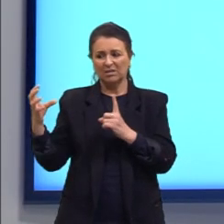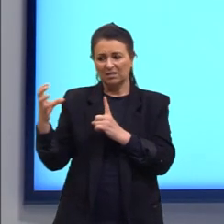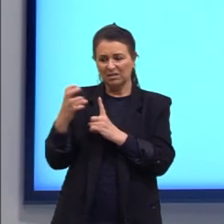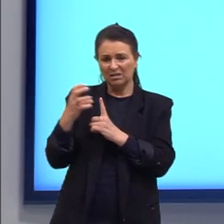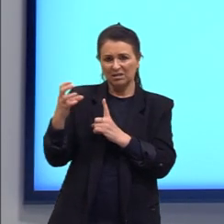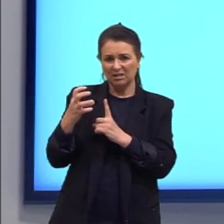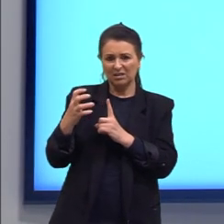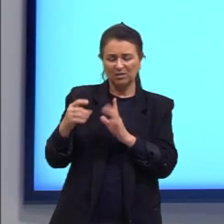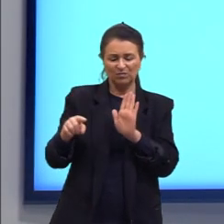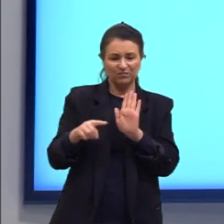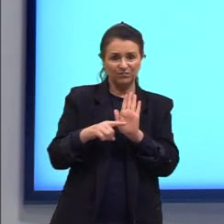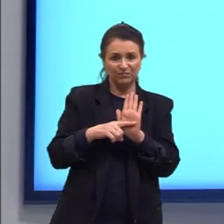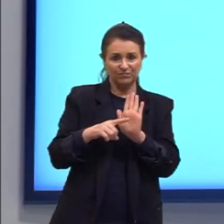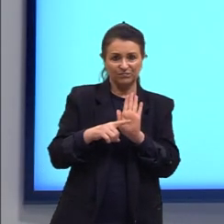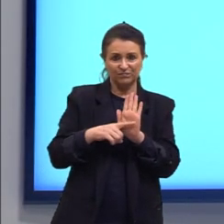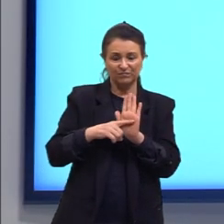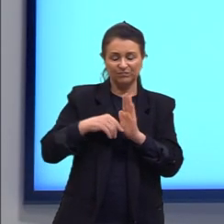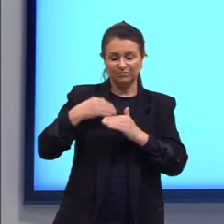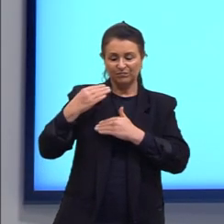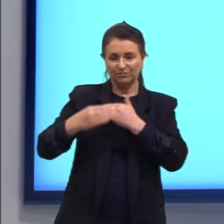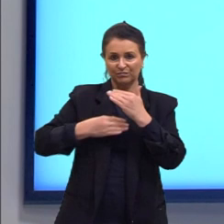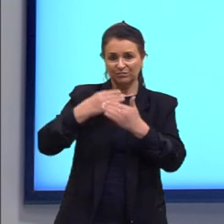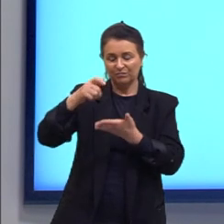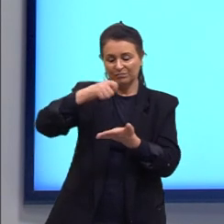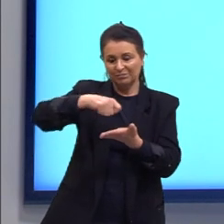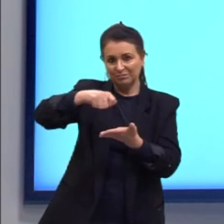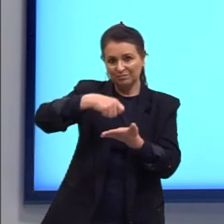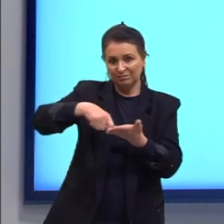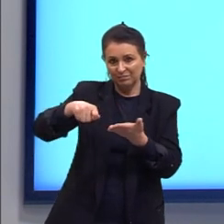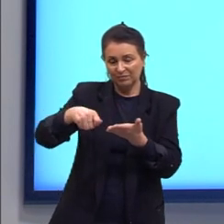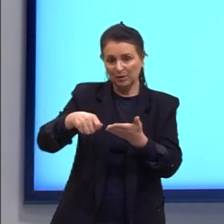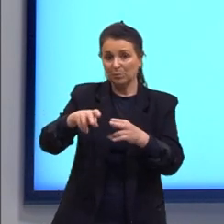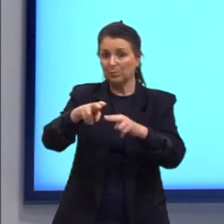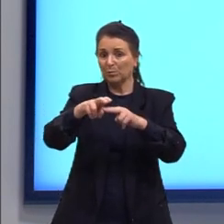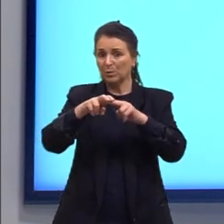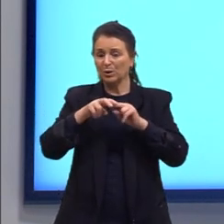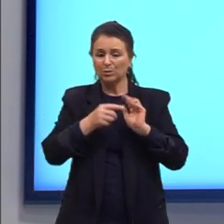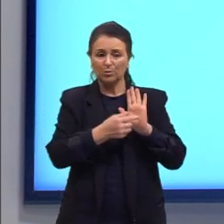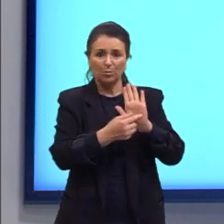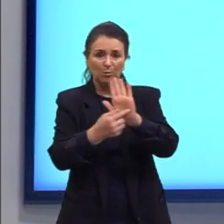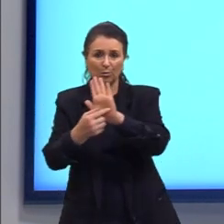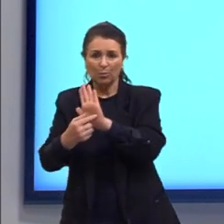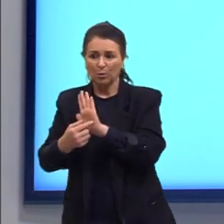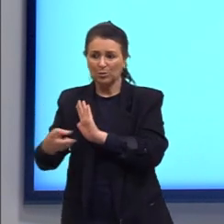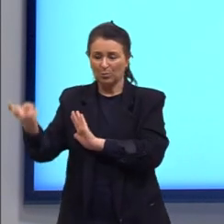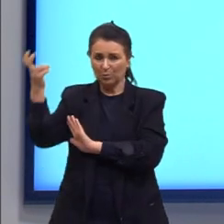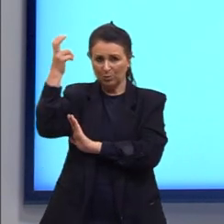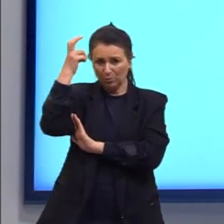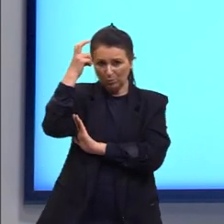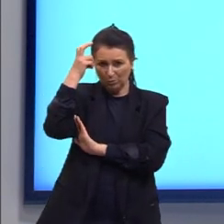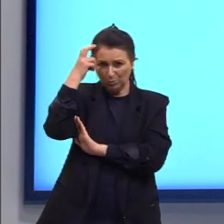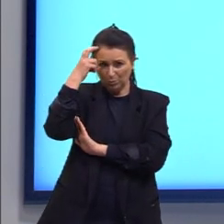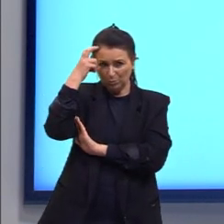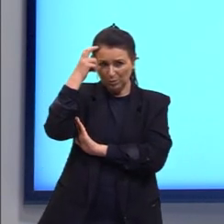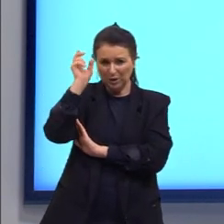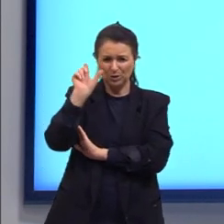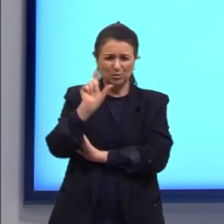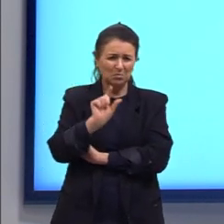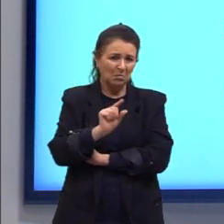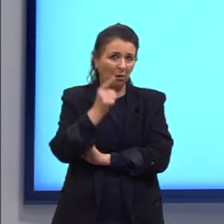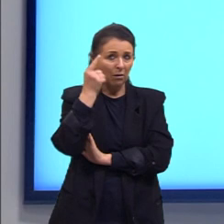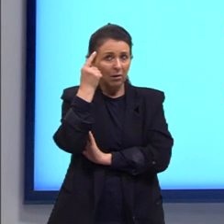interfere negativamente no processo de escrita e acaba por revelar uma cultura pouco reflexiva.